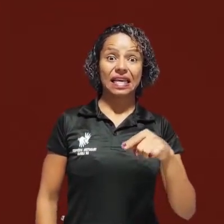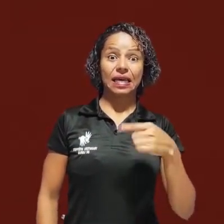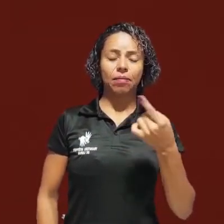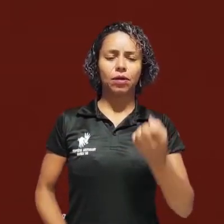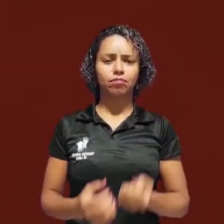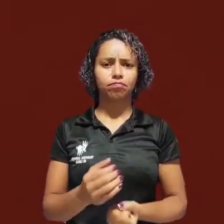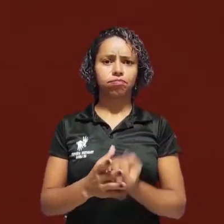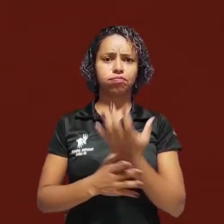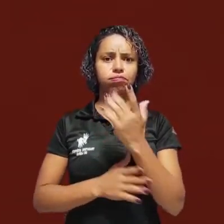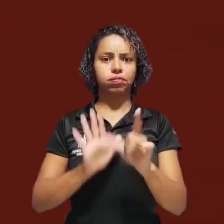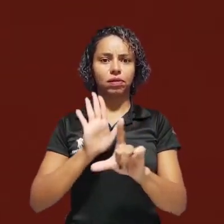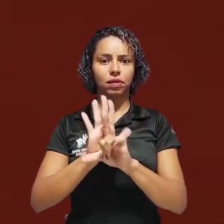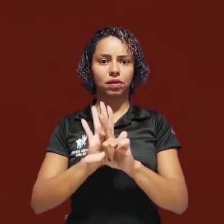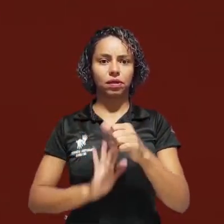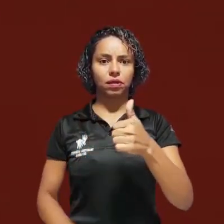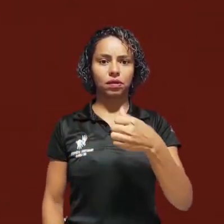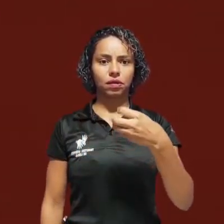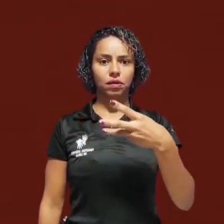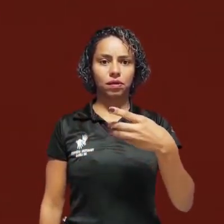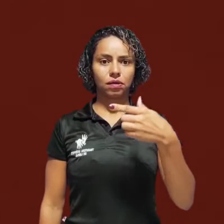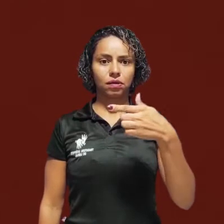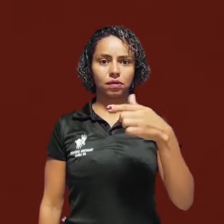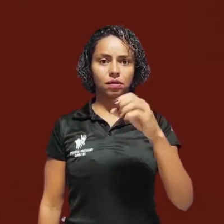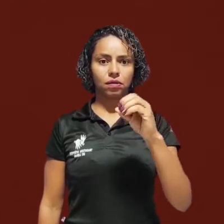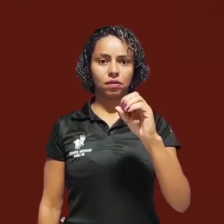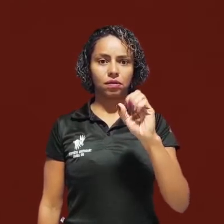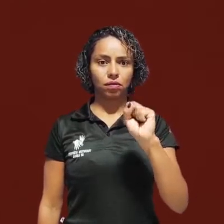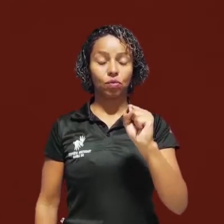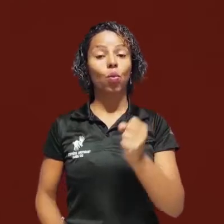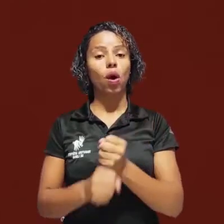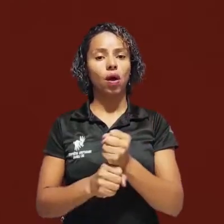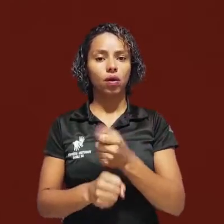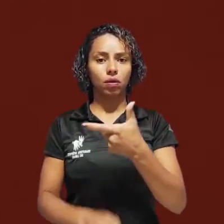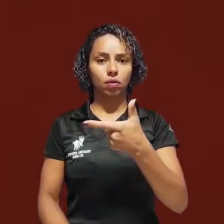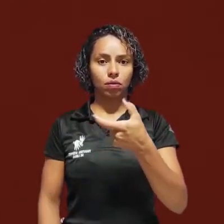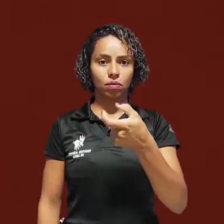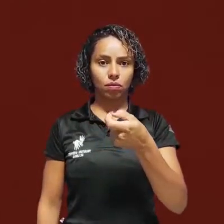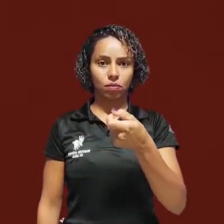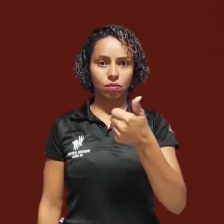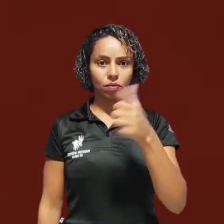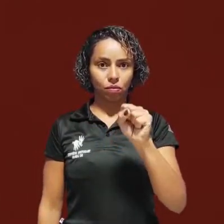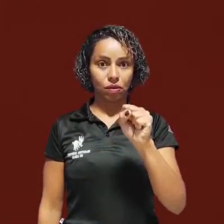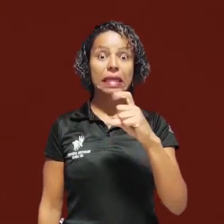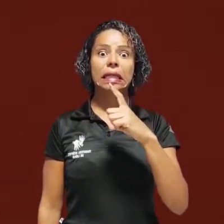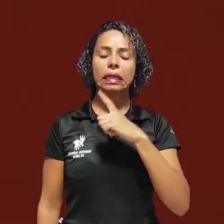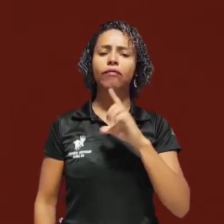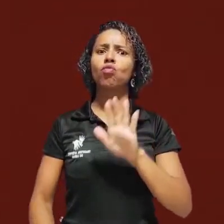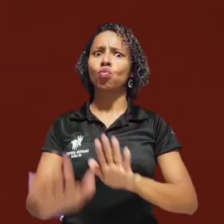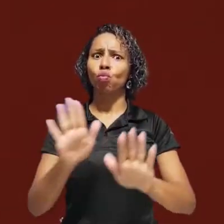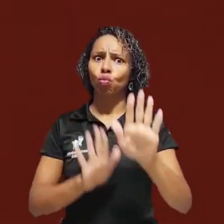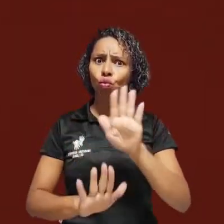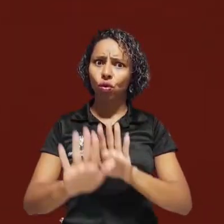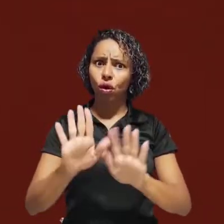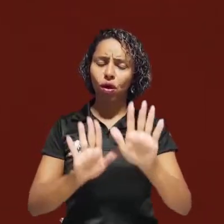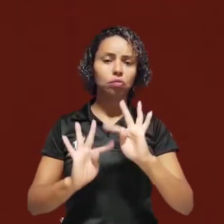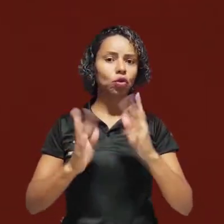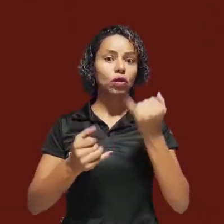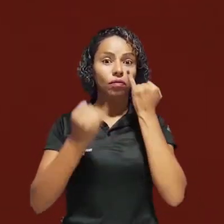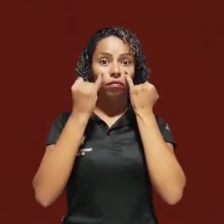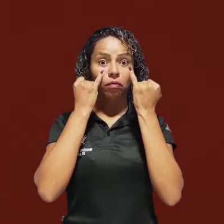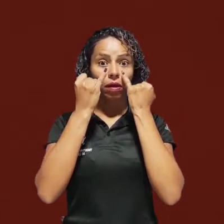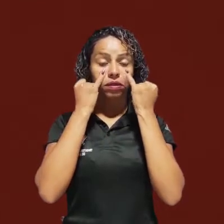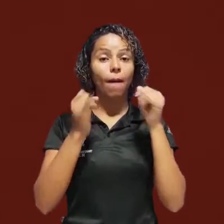Fora. E após a Lei nº.708, de 2018, esse cuidado com os dados de